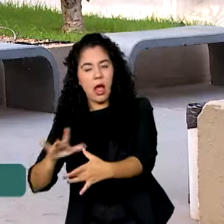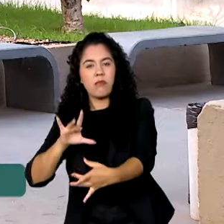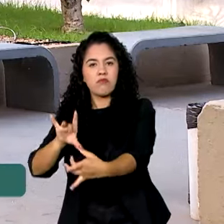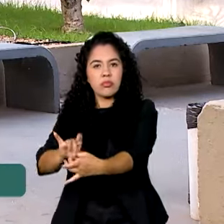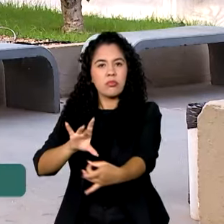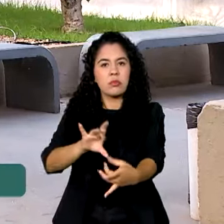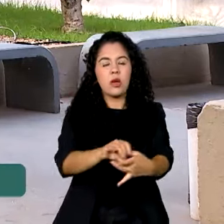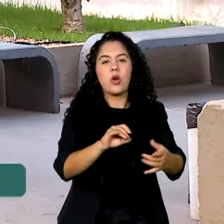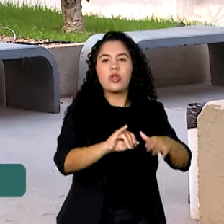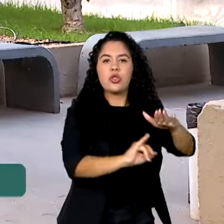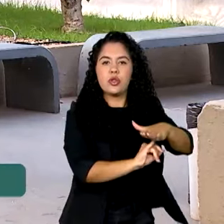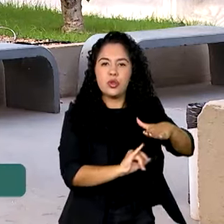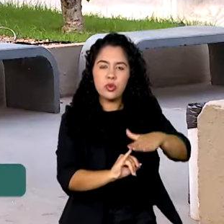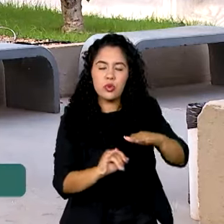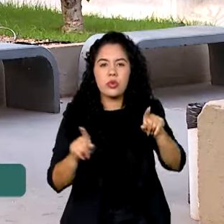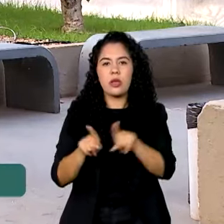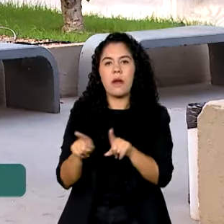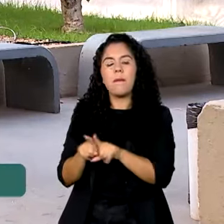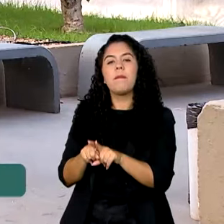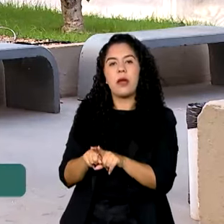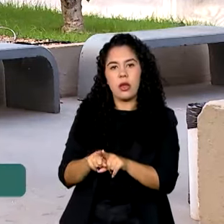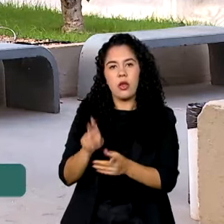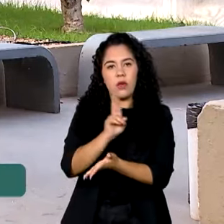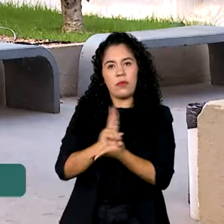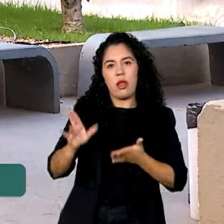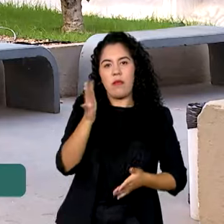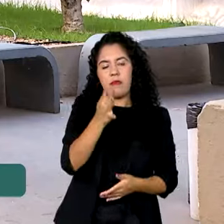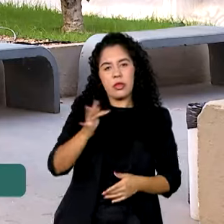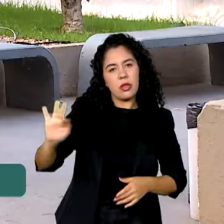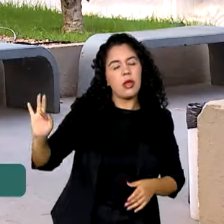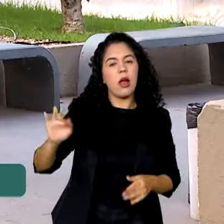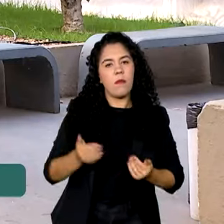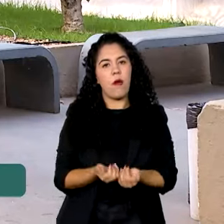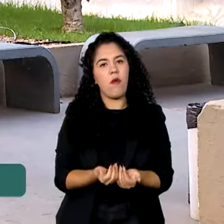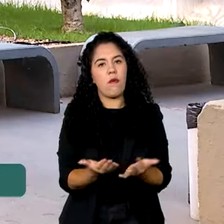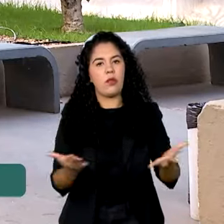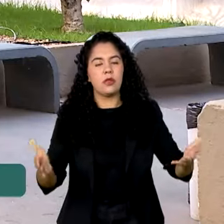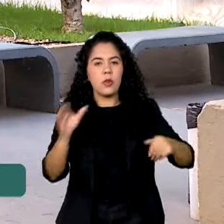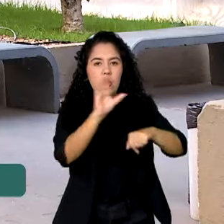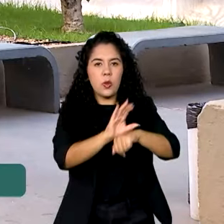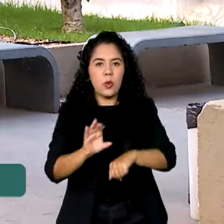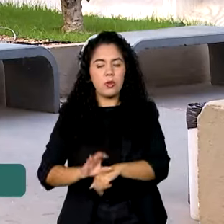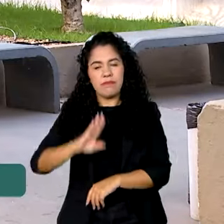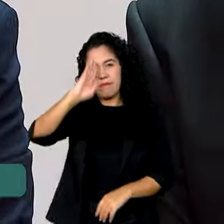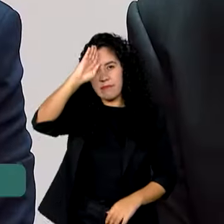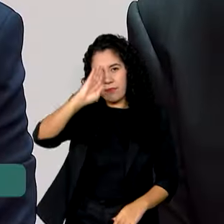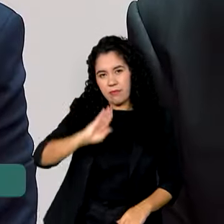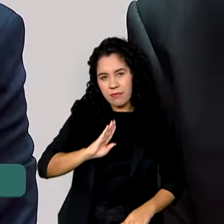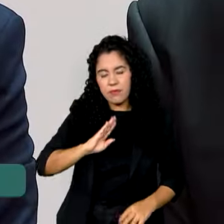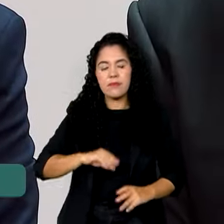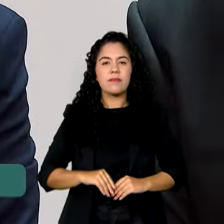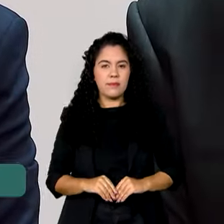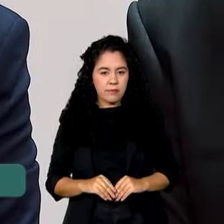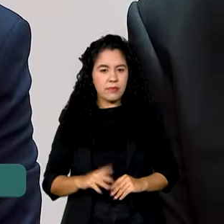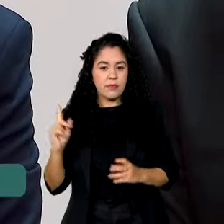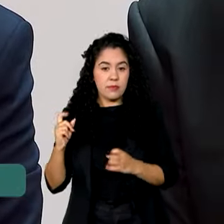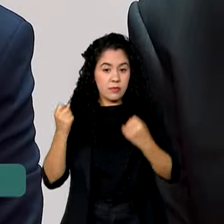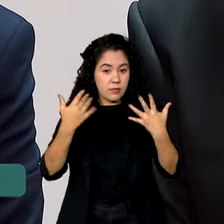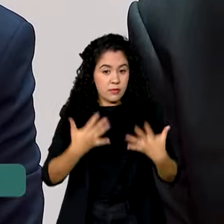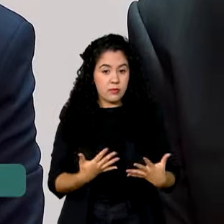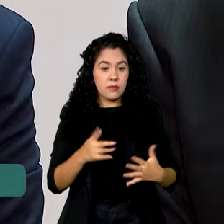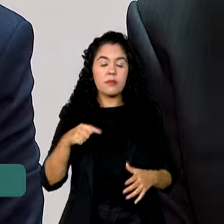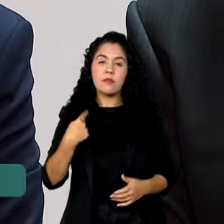universidades federais para viabilizar os cursos que são oferecidos de forma gratuita. Nós queremos ter um